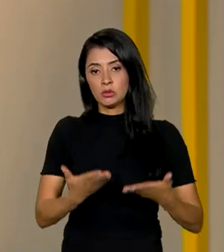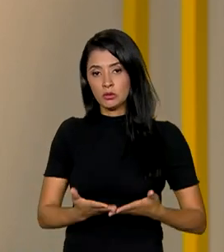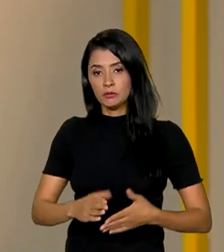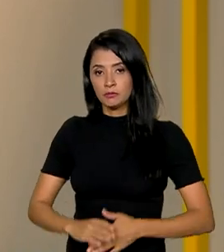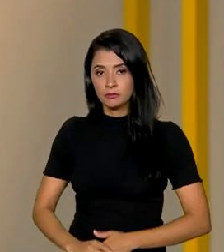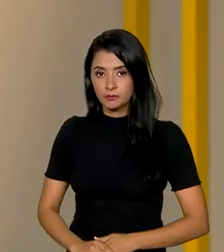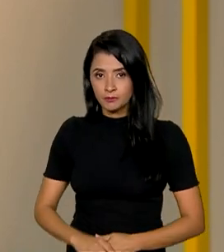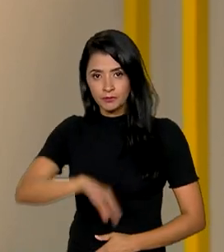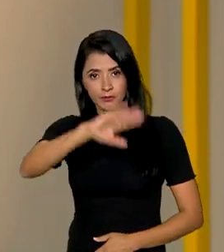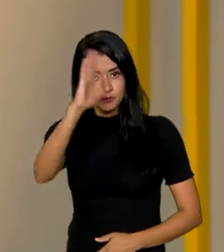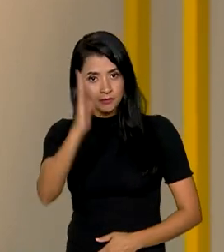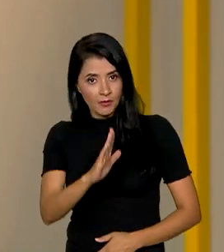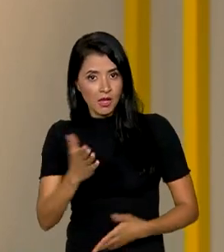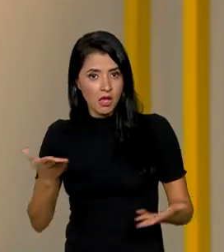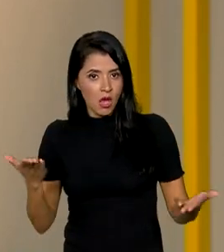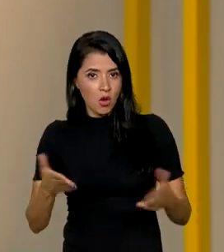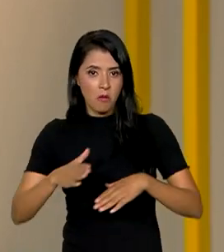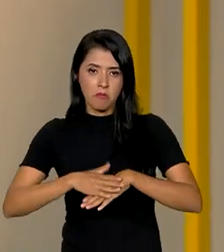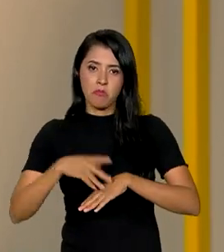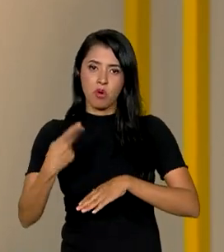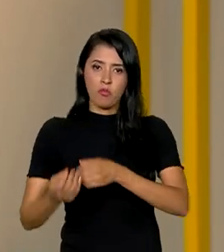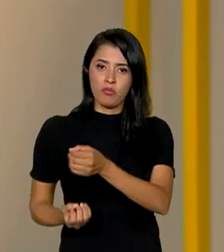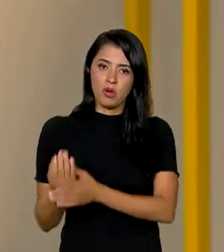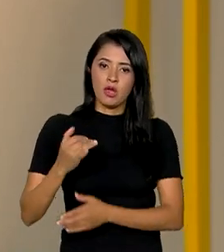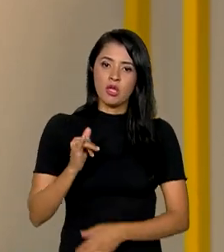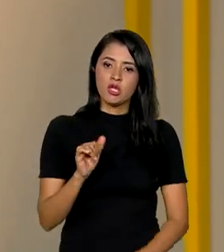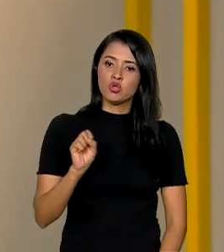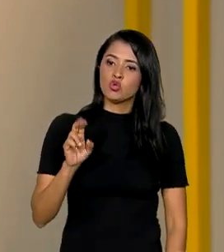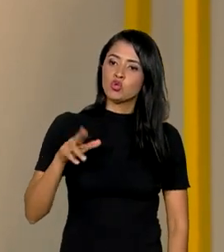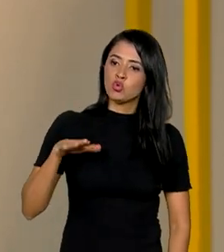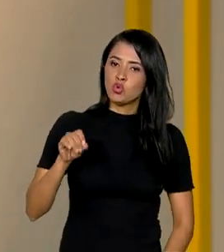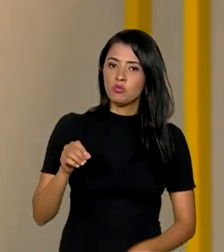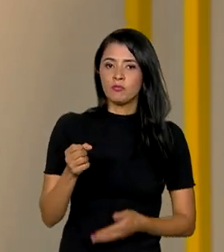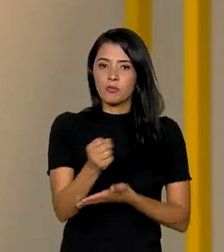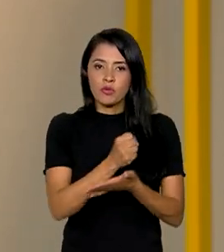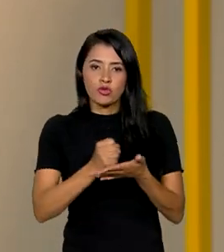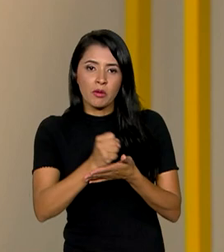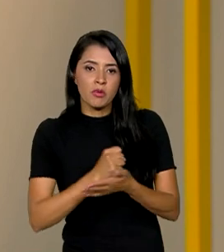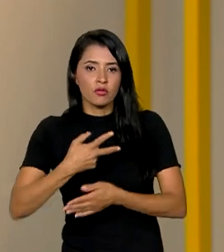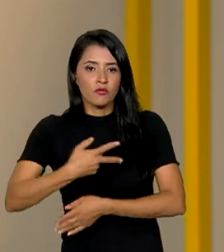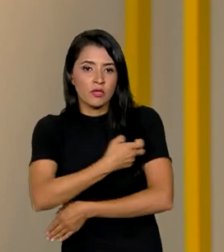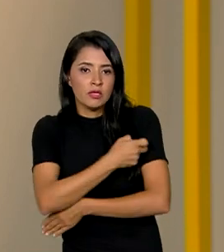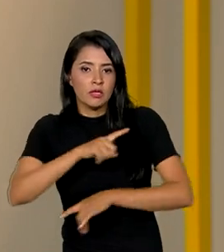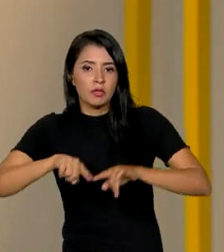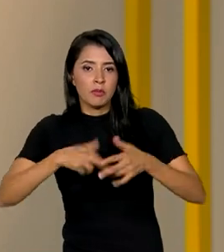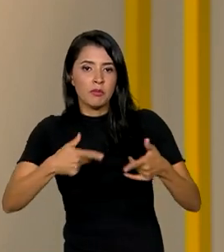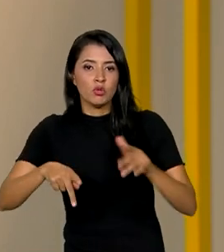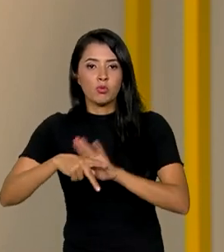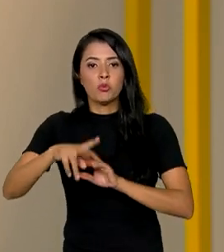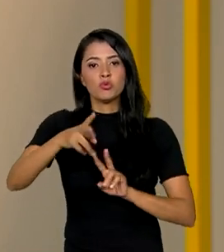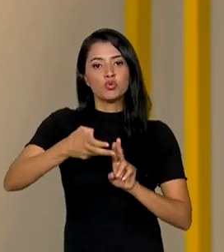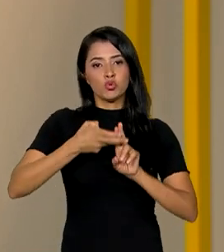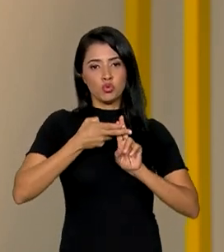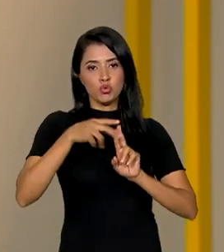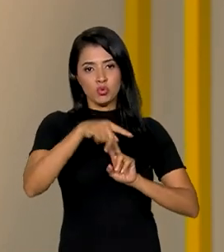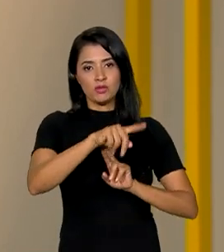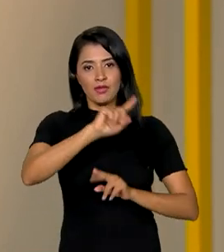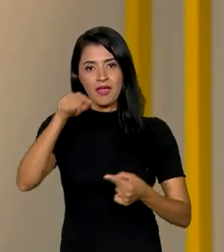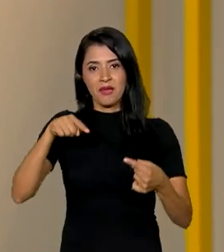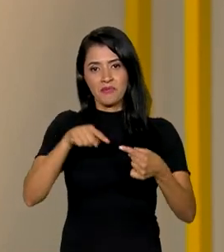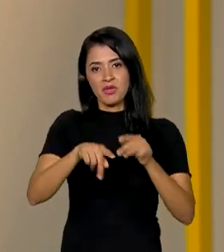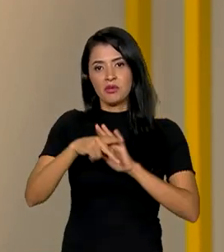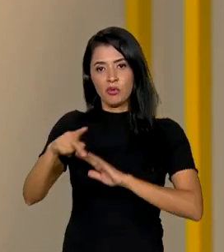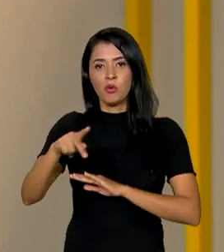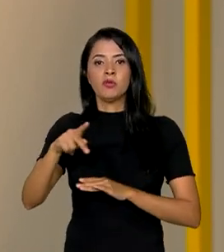Um Brasil com produção própria de insumos como medicamentos, vacinas e equipamentos para o SUS. Esta é a meta da